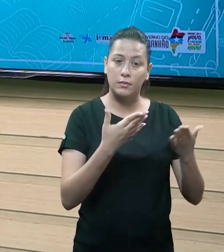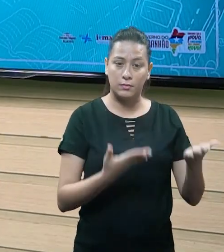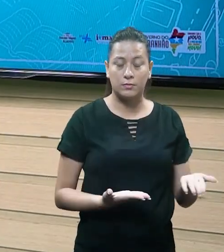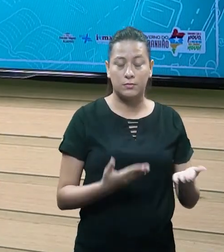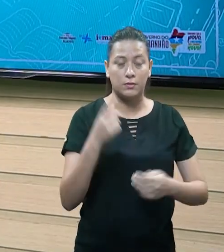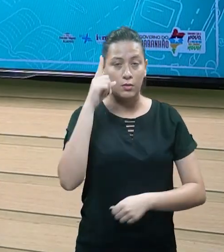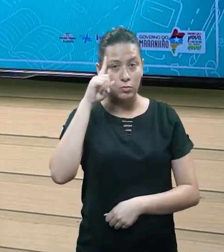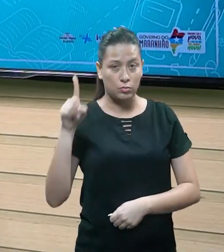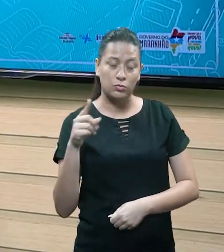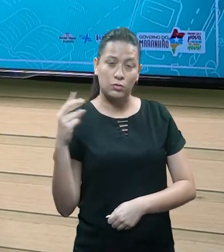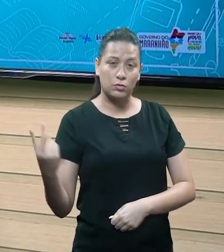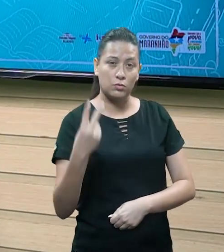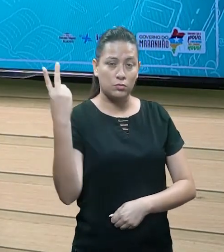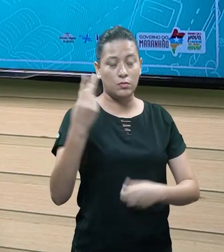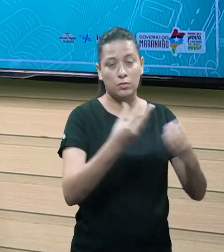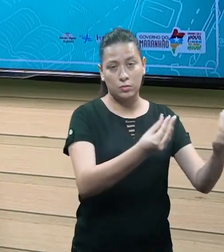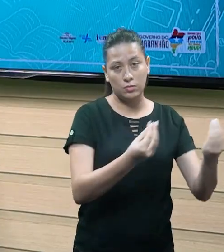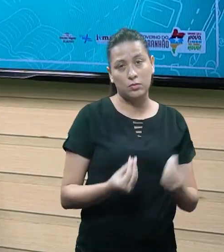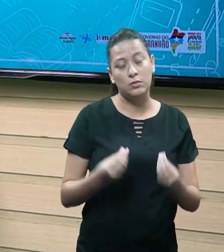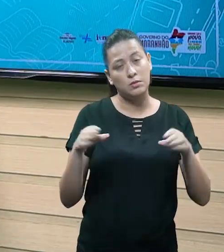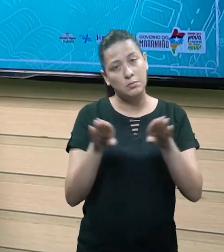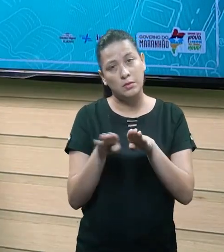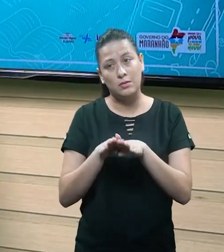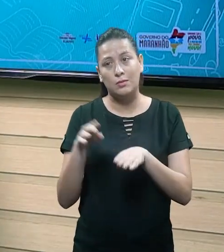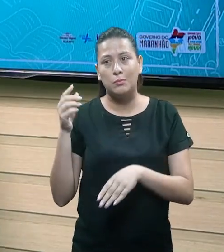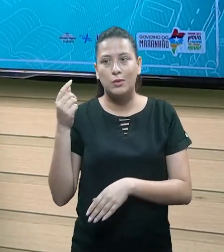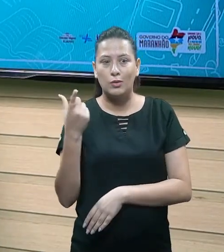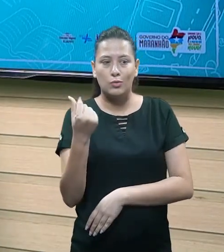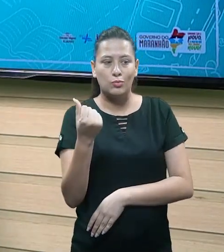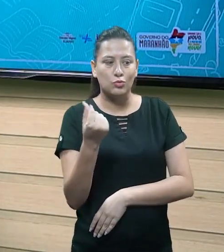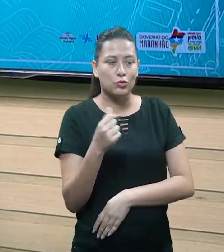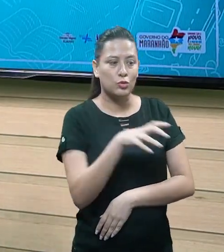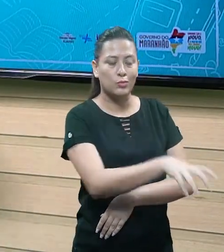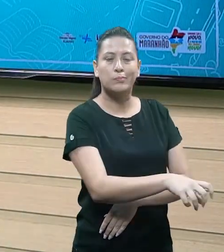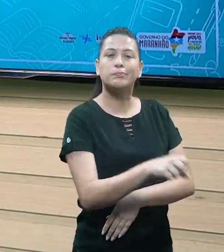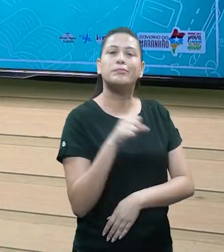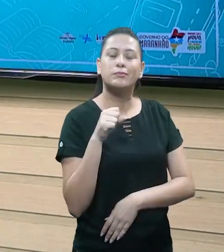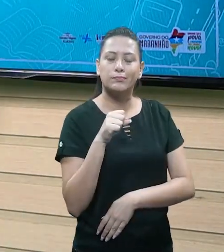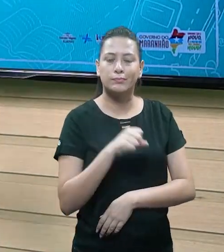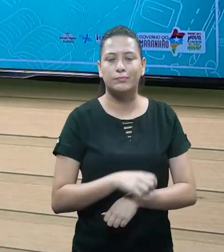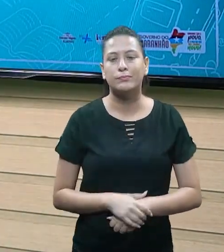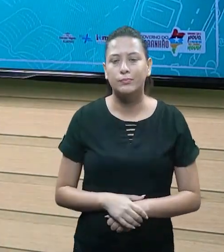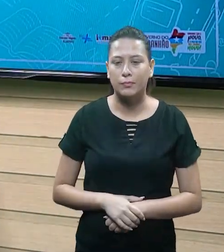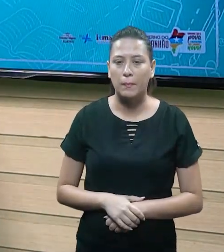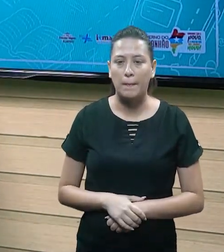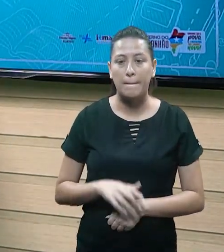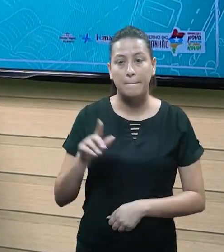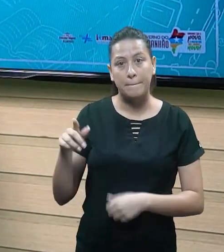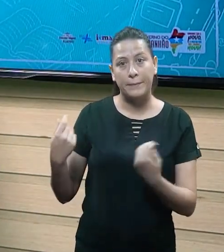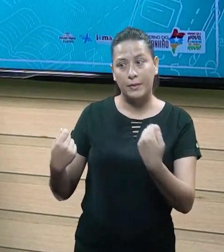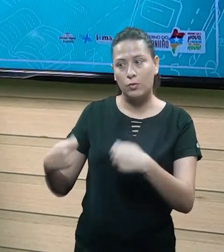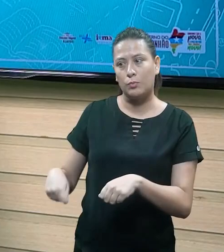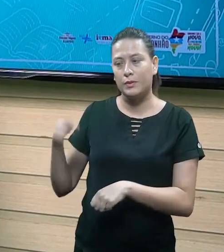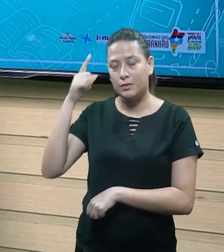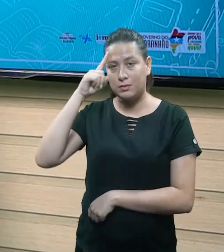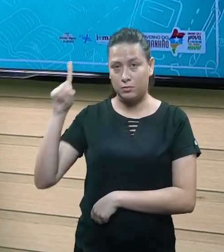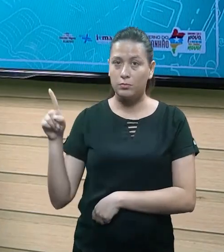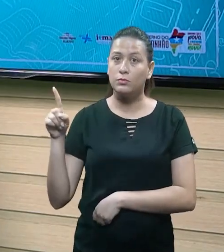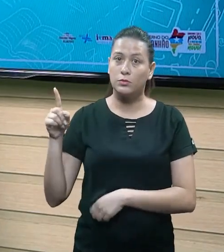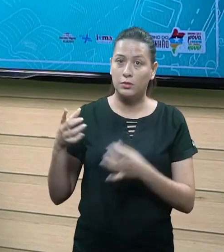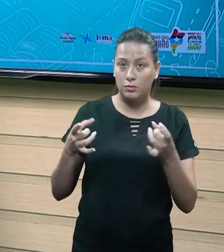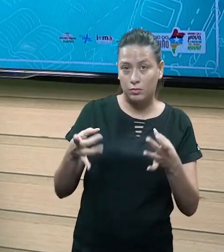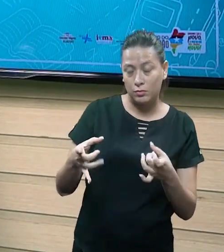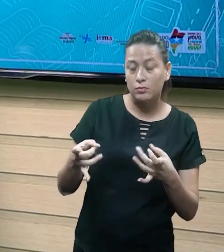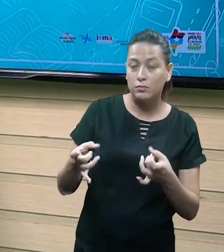caixa a data que eu recebi daquele valor ou a data que eu retirei ele, tá? Enquanto o princípio da competência registra a data da venda ou da